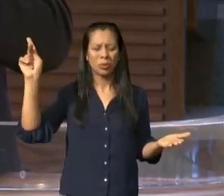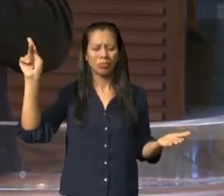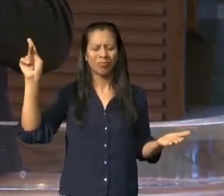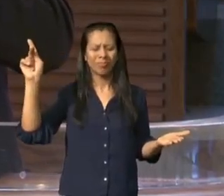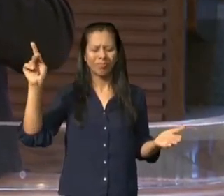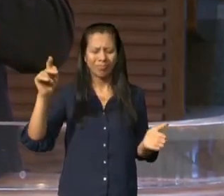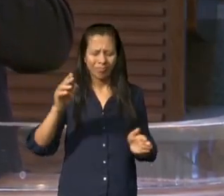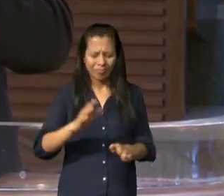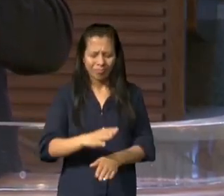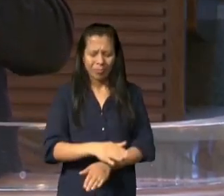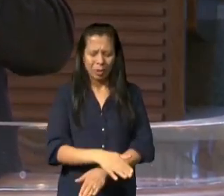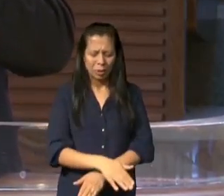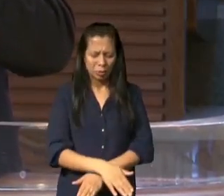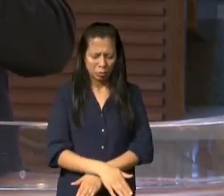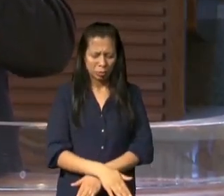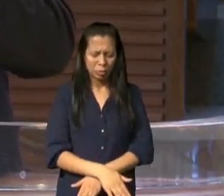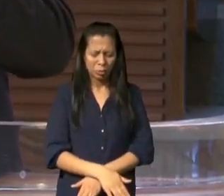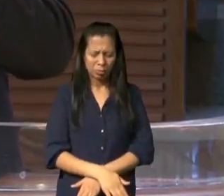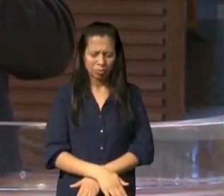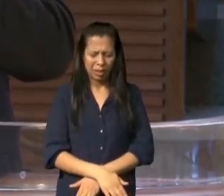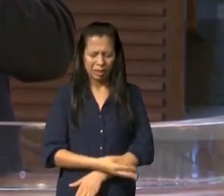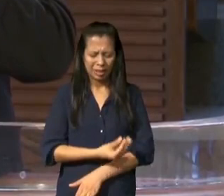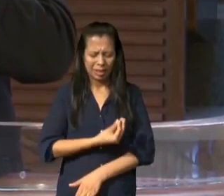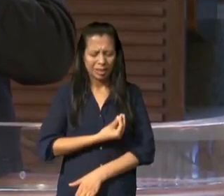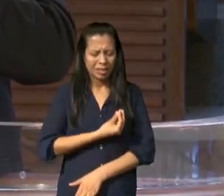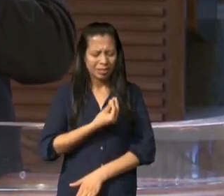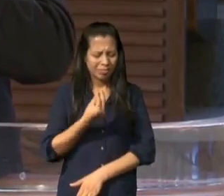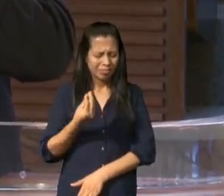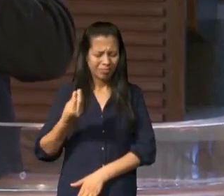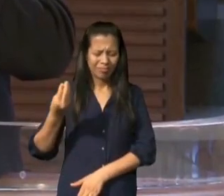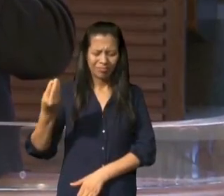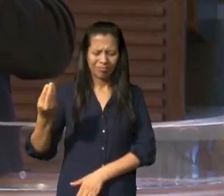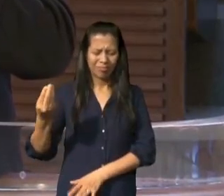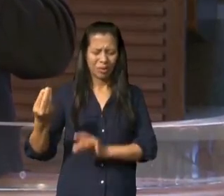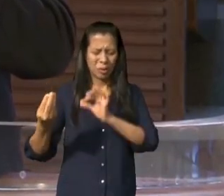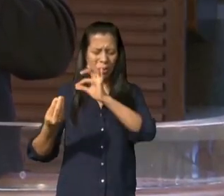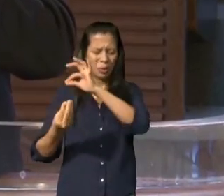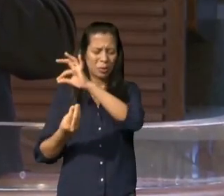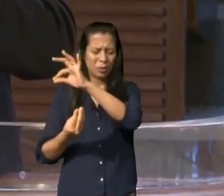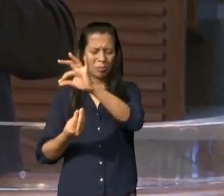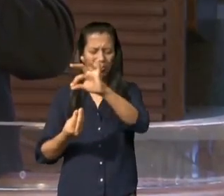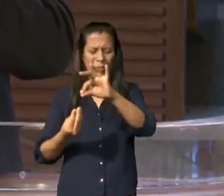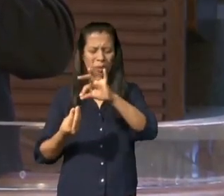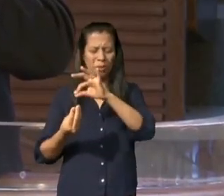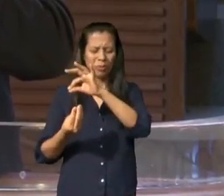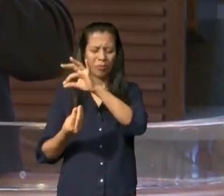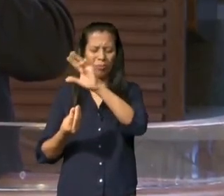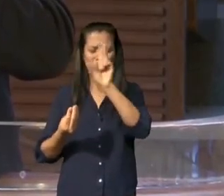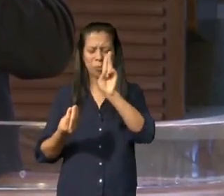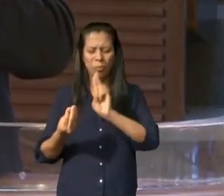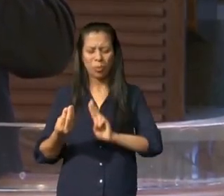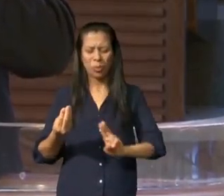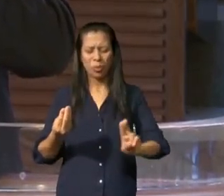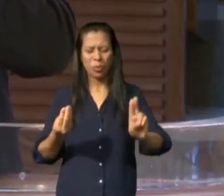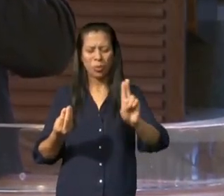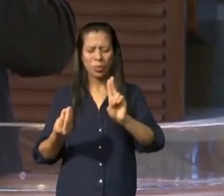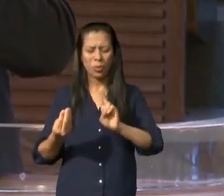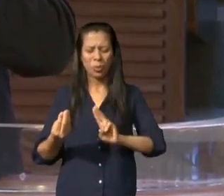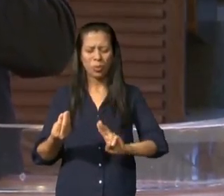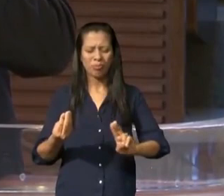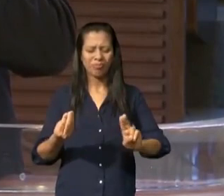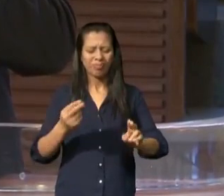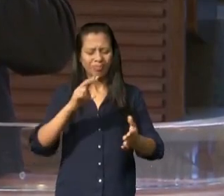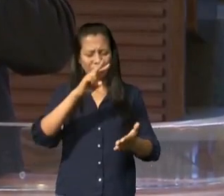humildemente Senhor me coloca em tuas mãos pedindo a tua unção para que a tua palavra ao ser lida possa ser